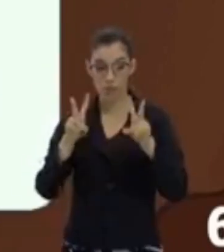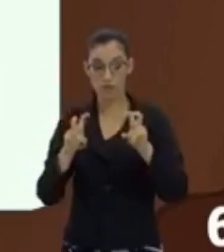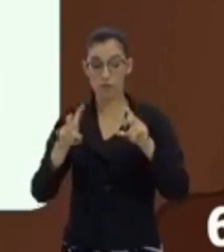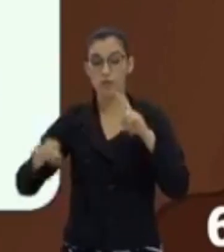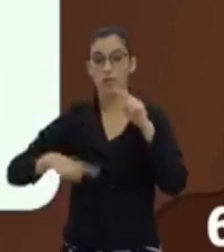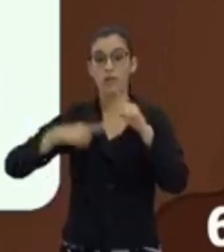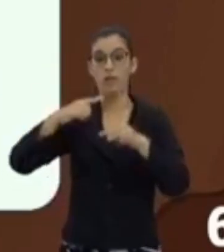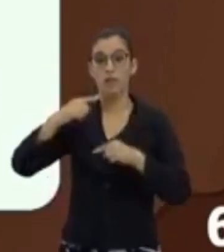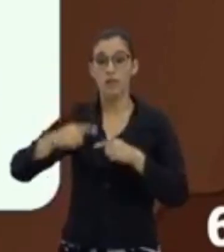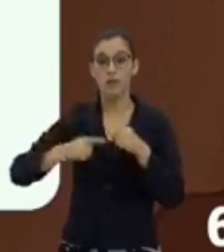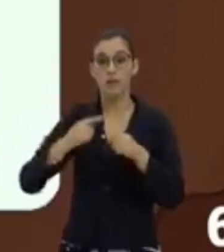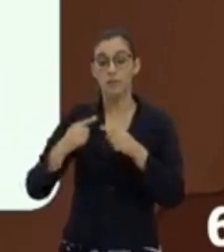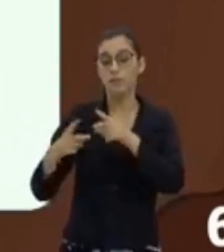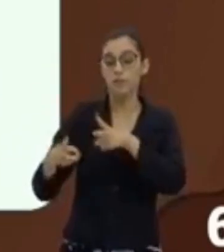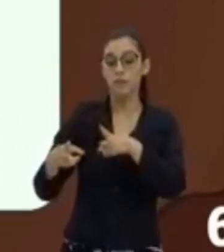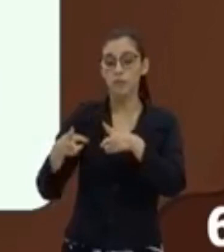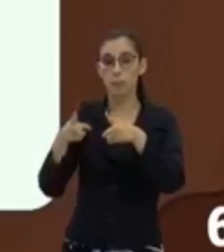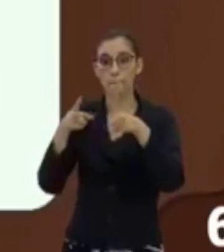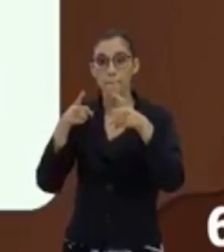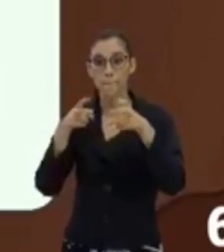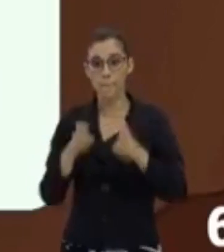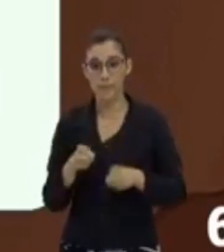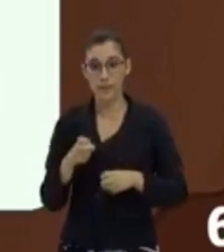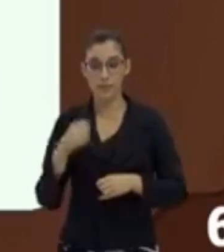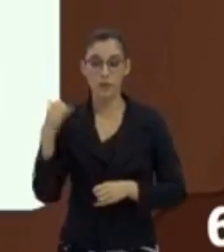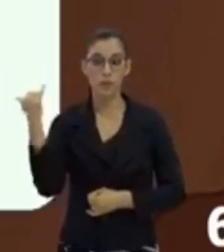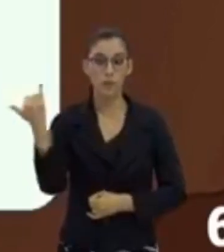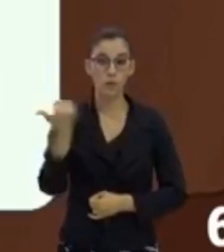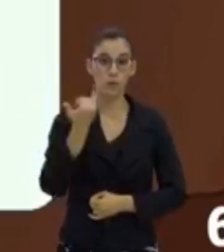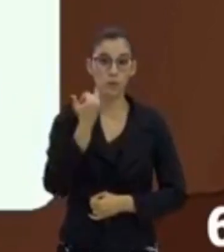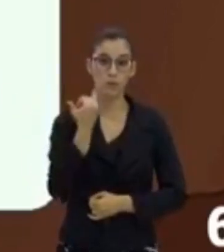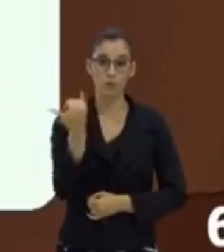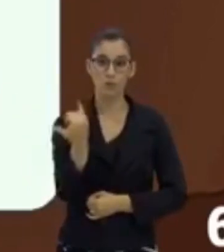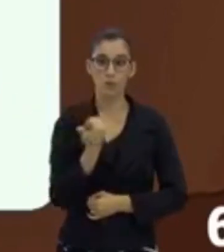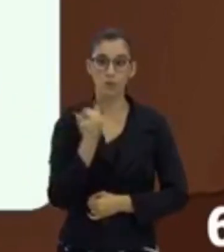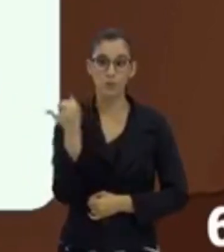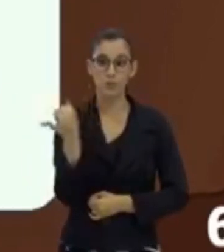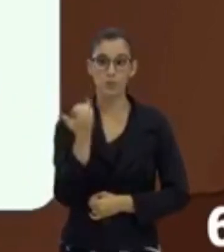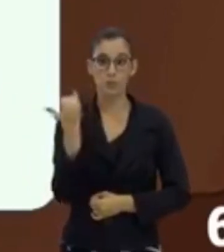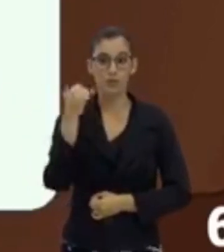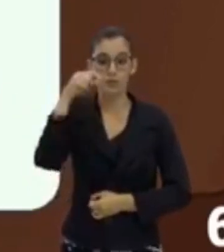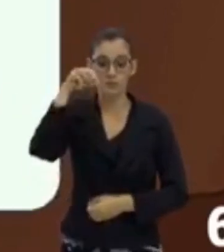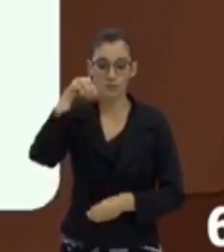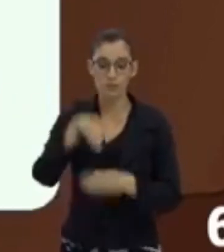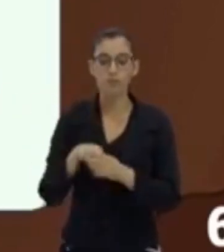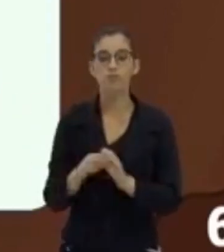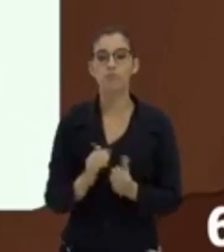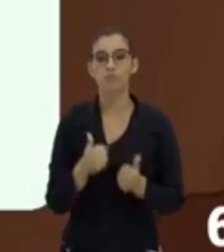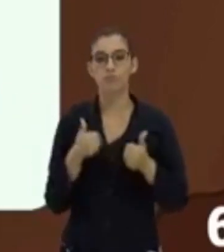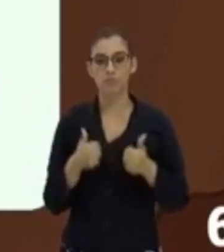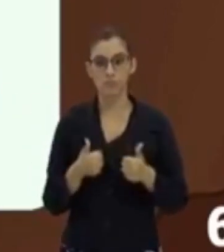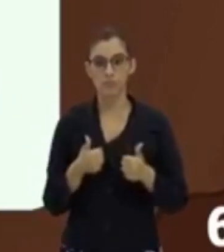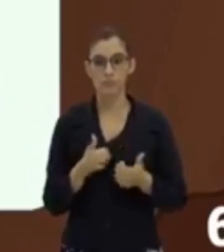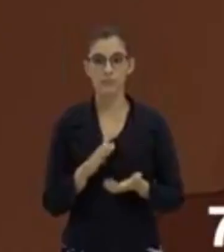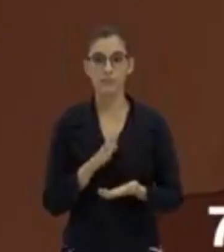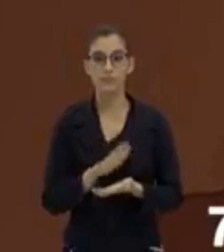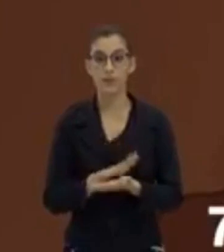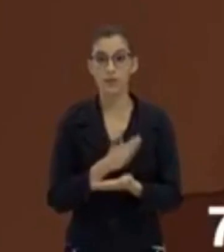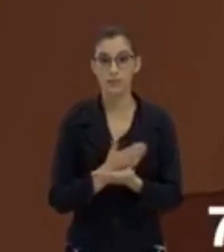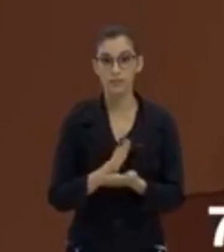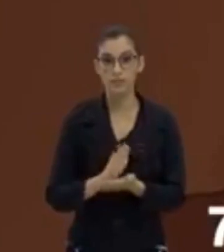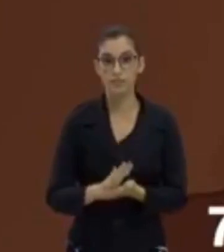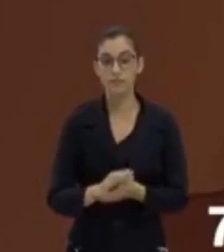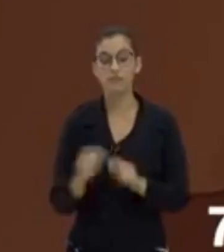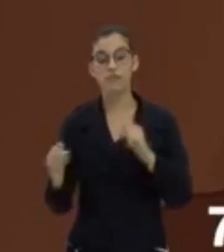obter as informações que nele estão presentes. Beleza? Vamos continuar.